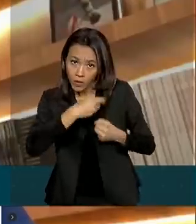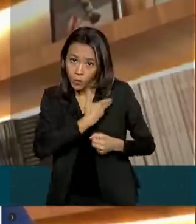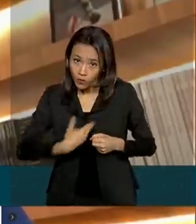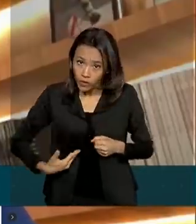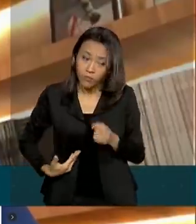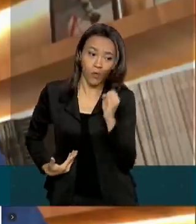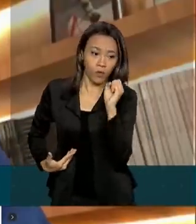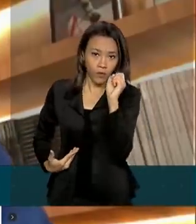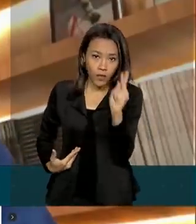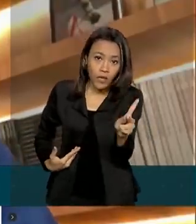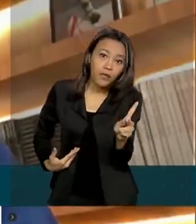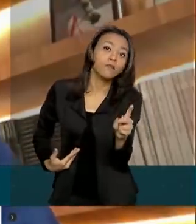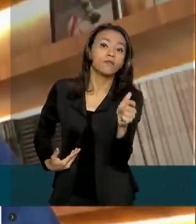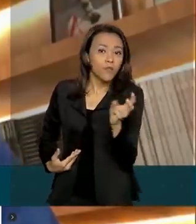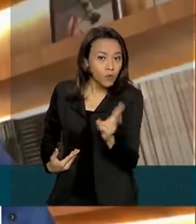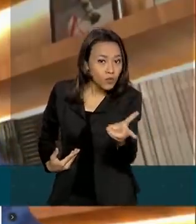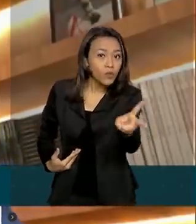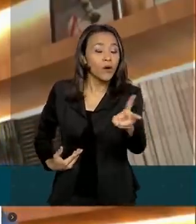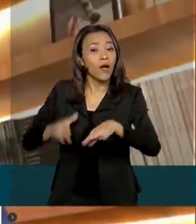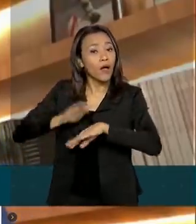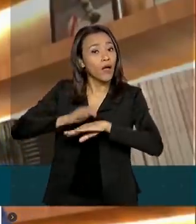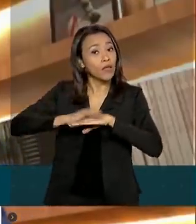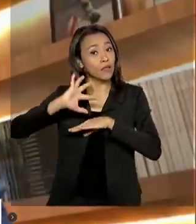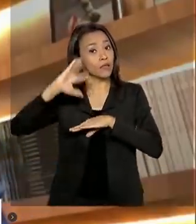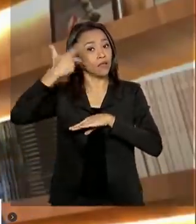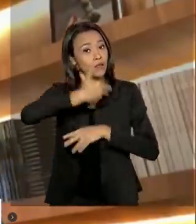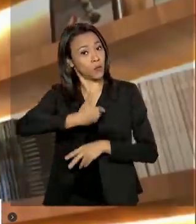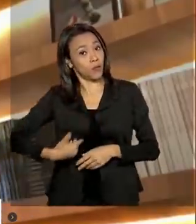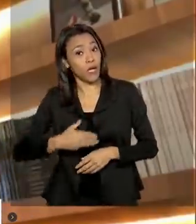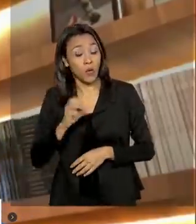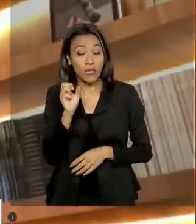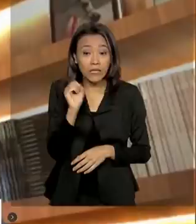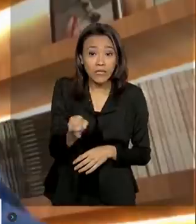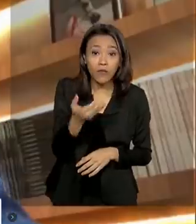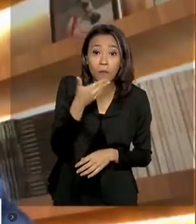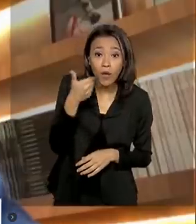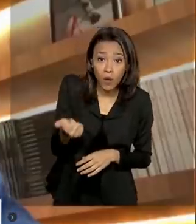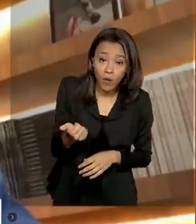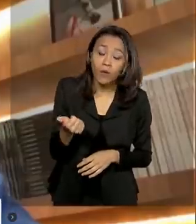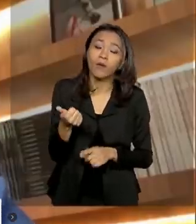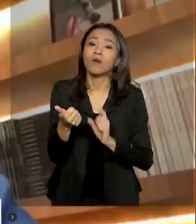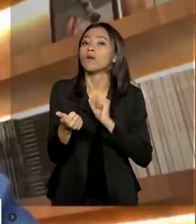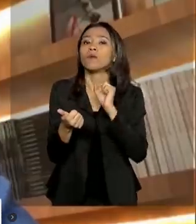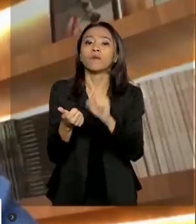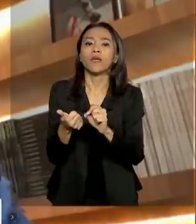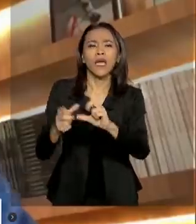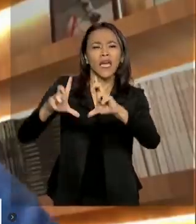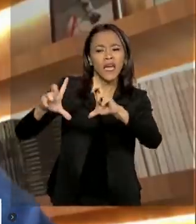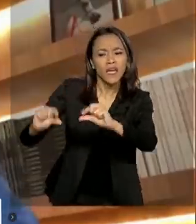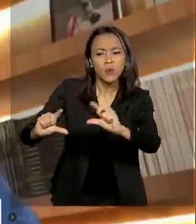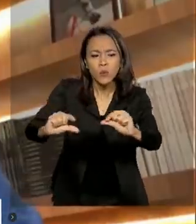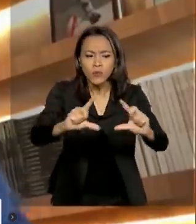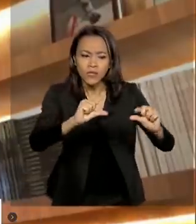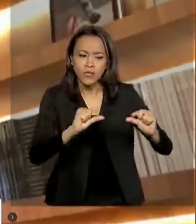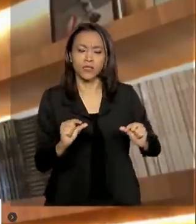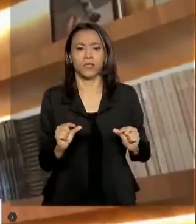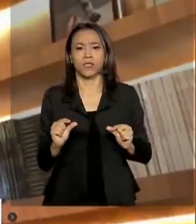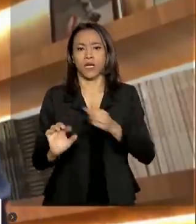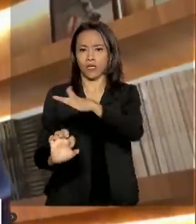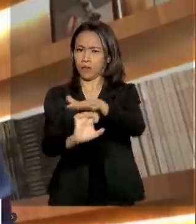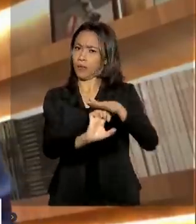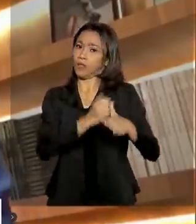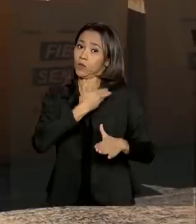Essa é uma decisão de governo. Mas também, se for melhor para o pagador de impostos que sejam reduzidos o número de estatais,